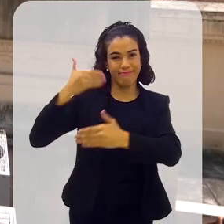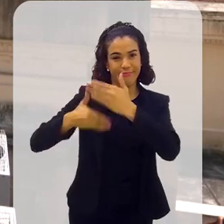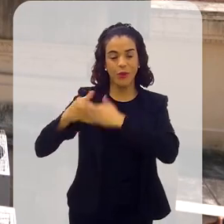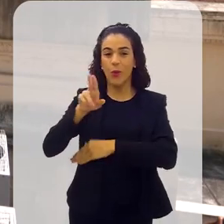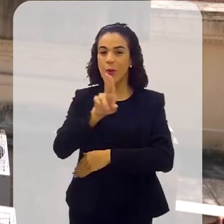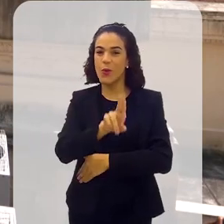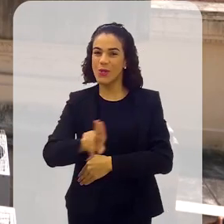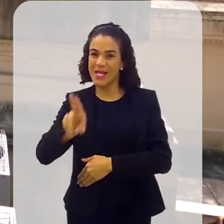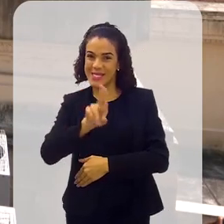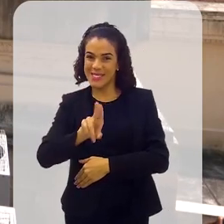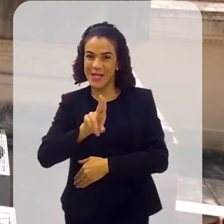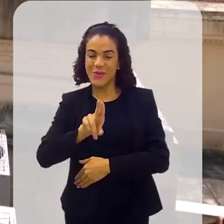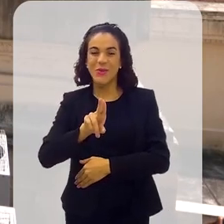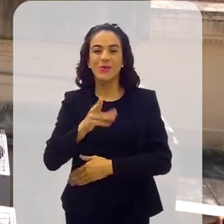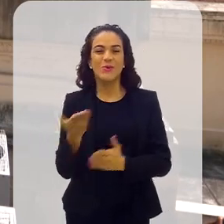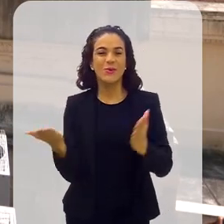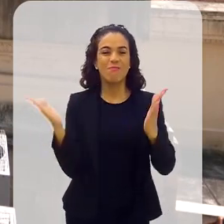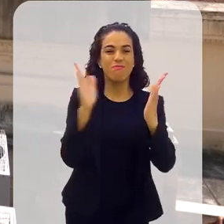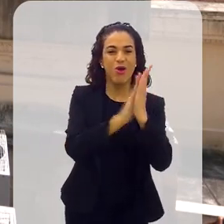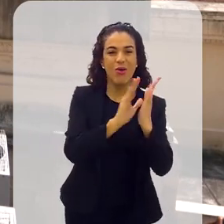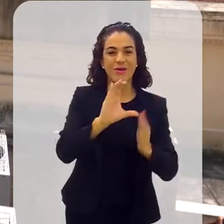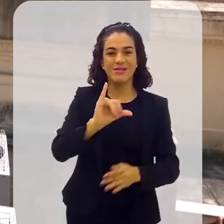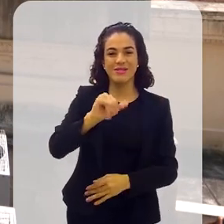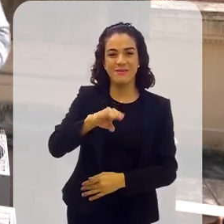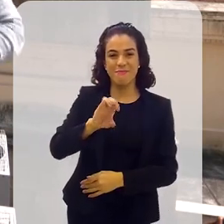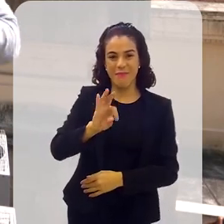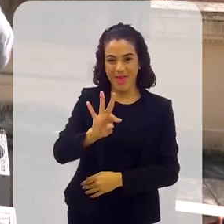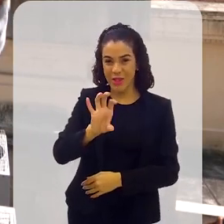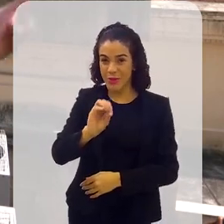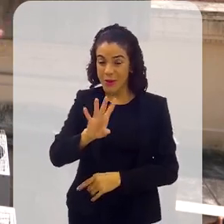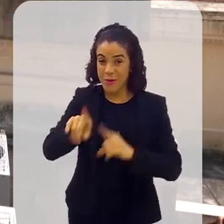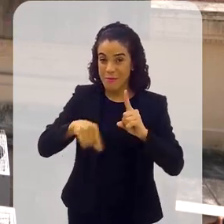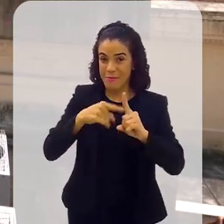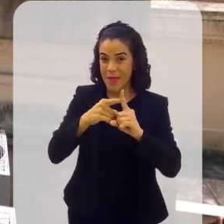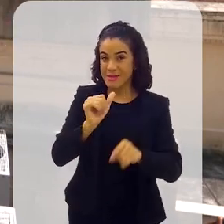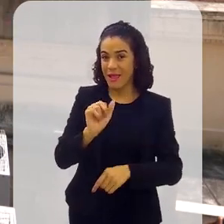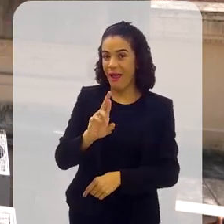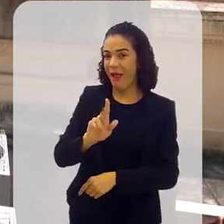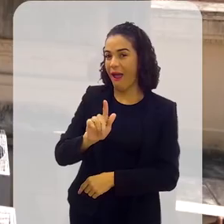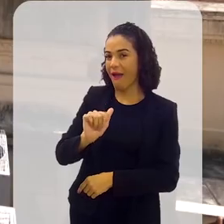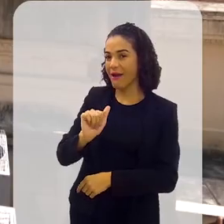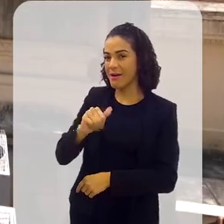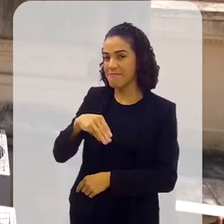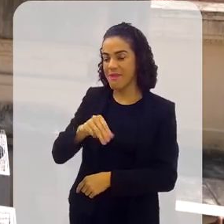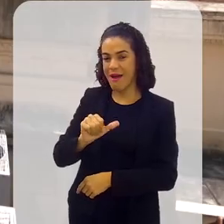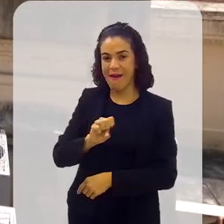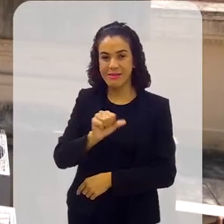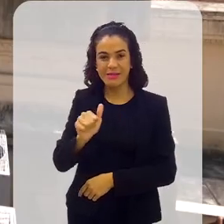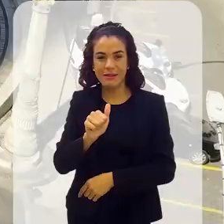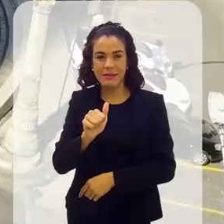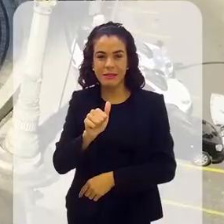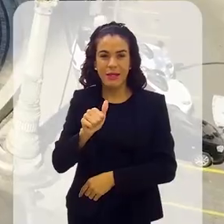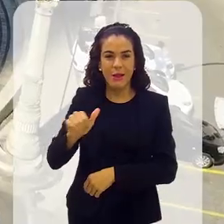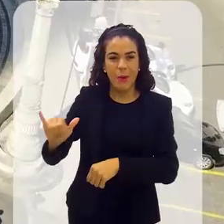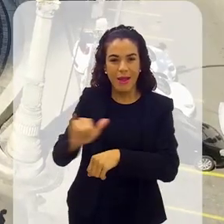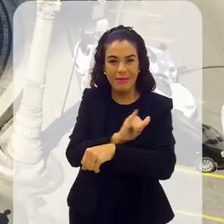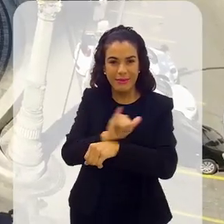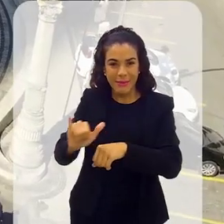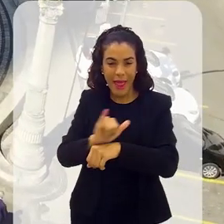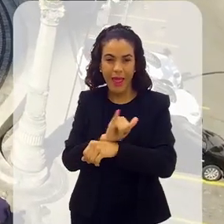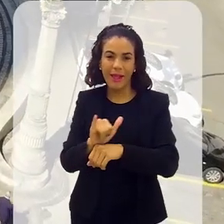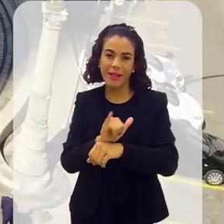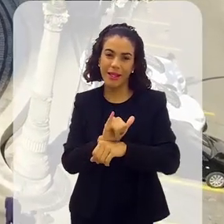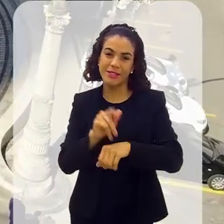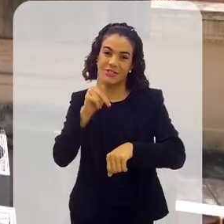Brasil à época, utilizando a técnica do cimento armado, que é uma argamata modelada que busca se inspirar nas técnicas de